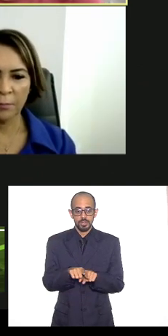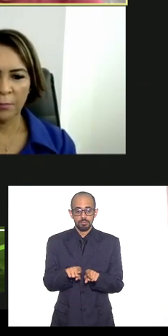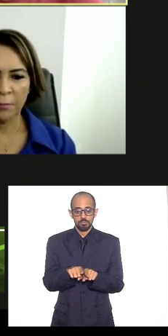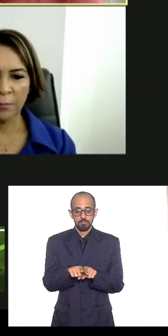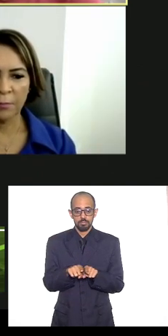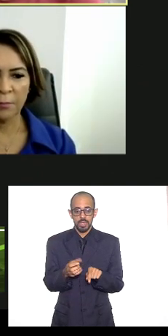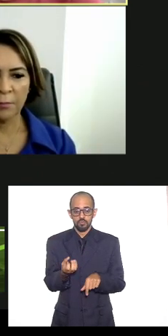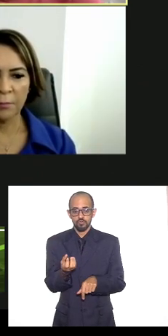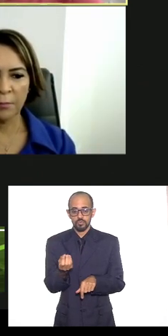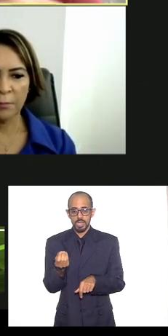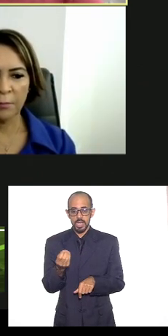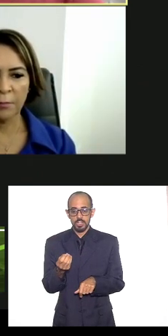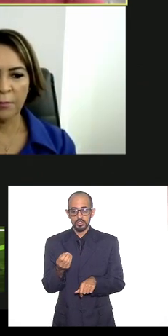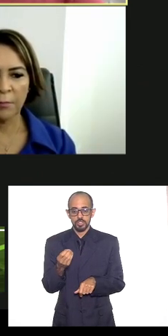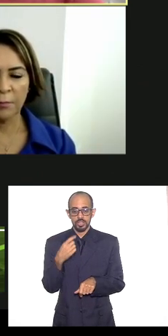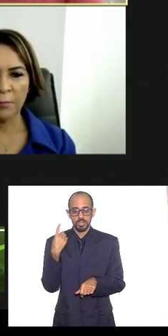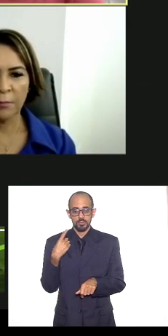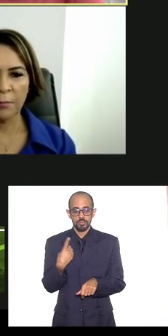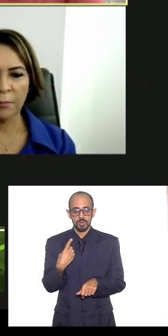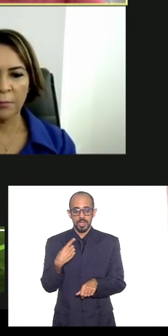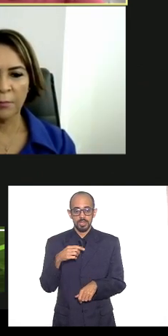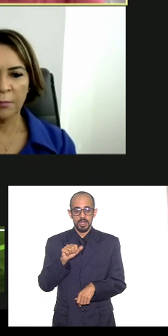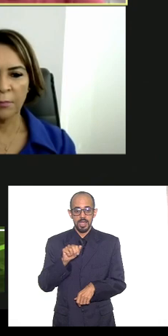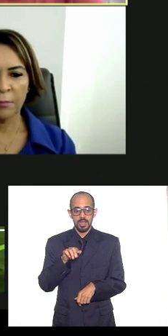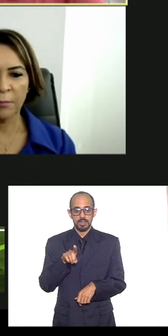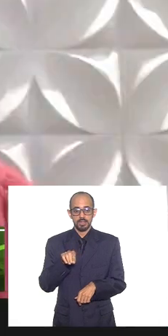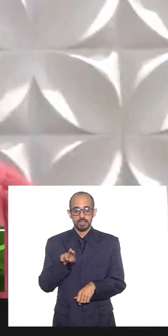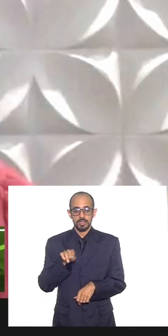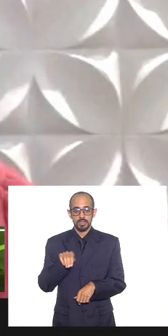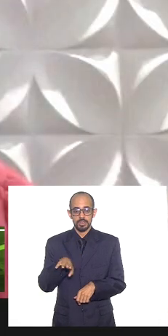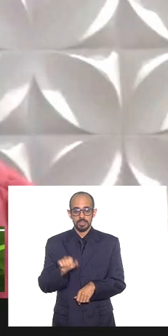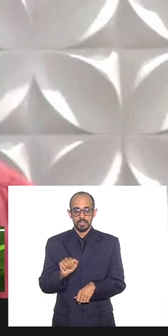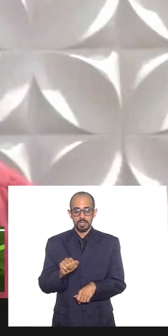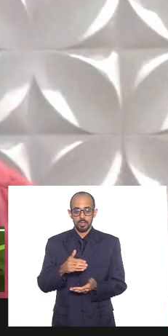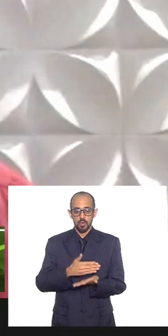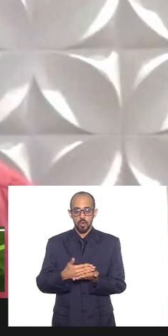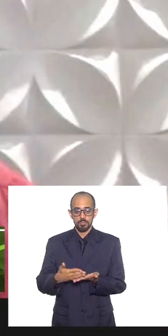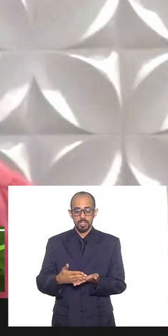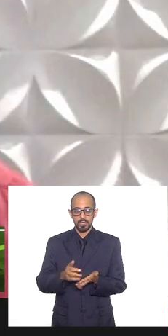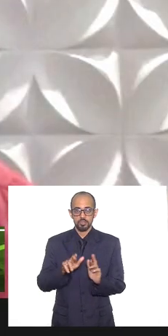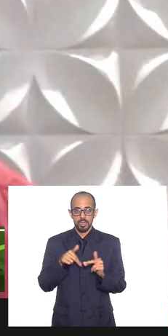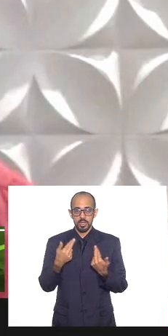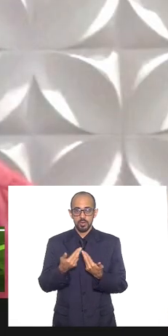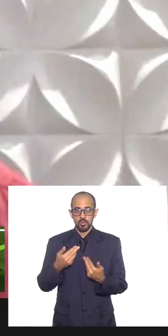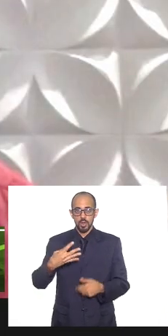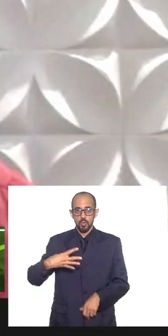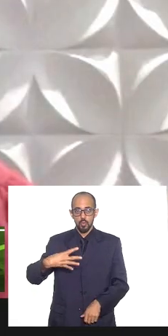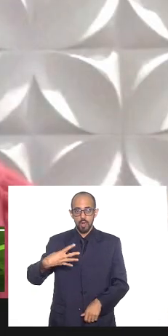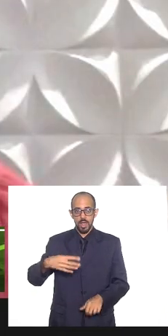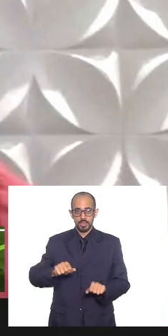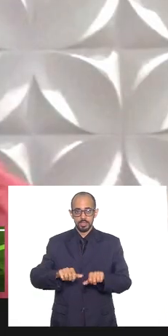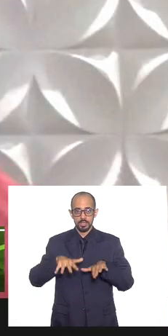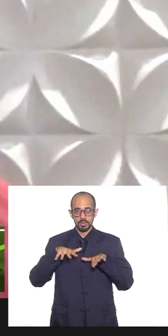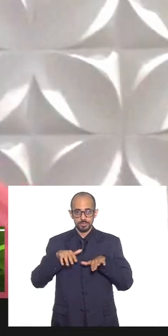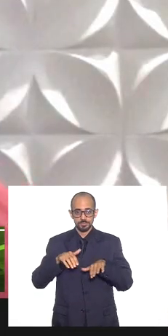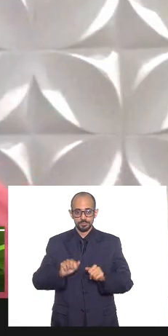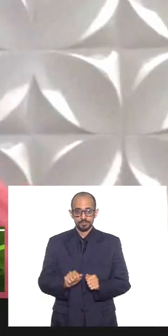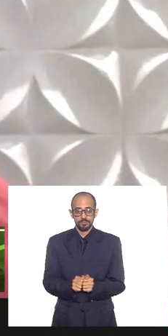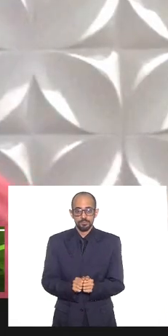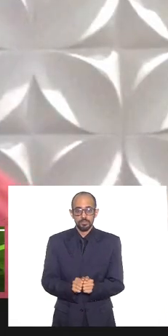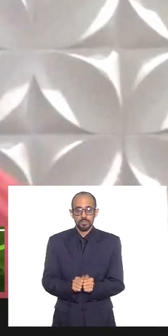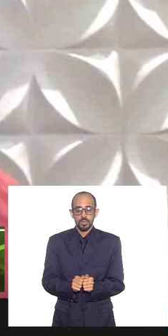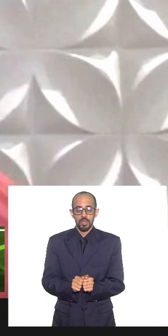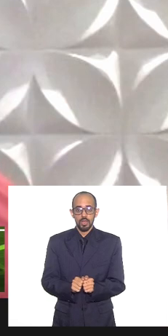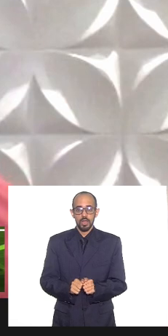Baltazar. Dou por abertos os trabalhos da quarta reunião ordinária com a seguinte pauta, oitiva